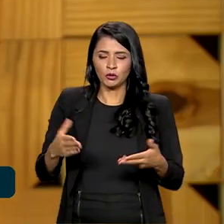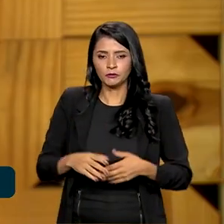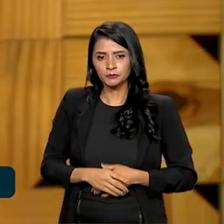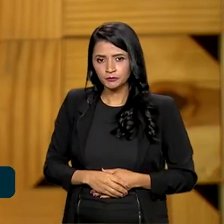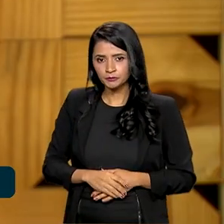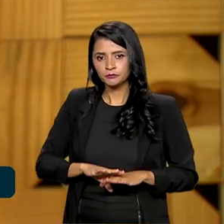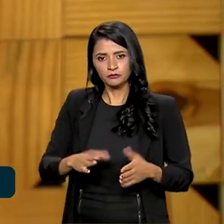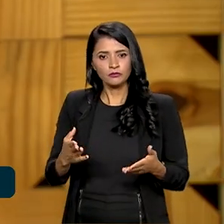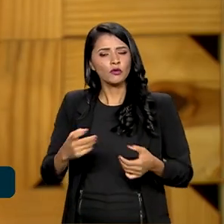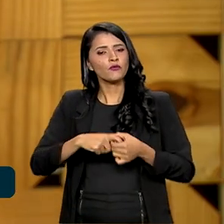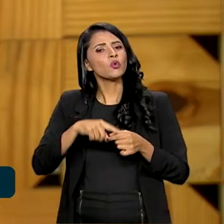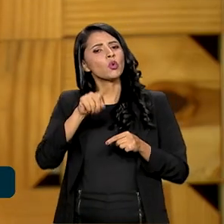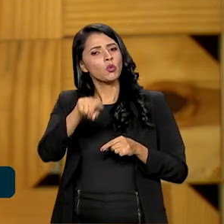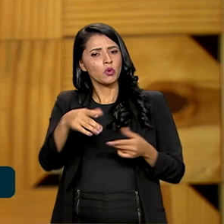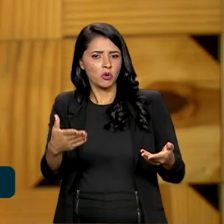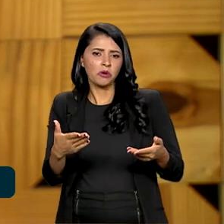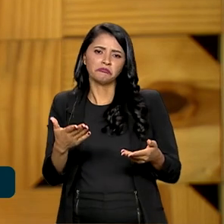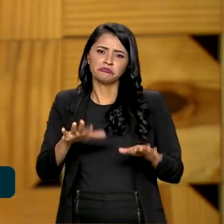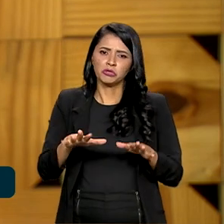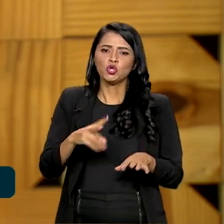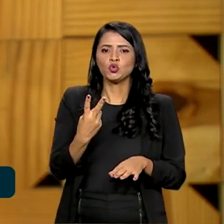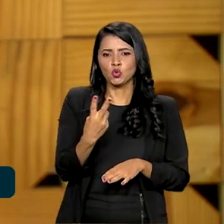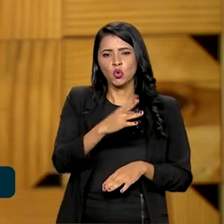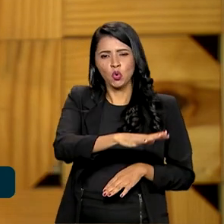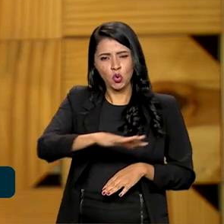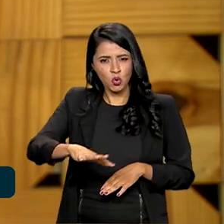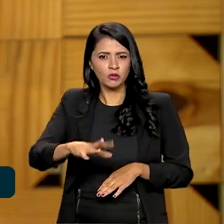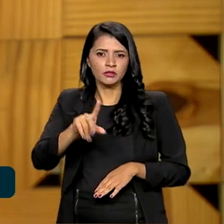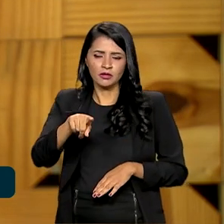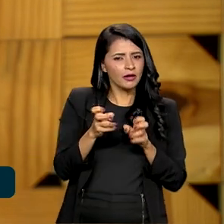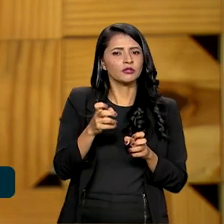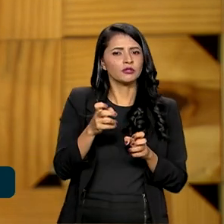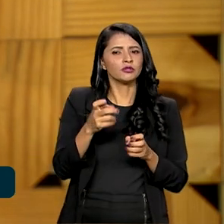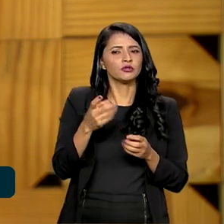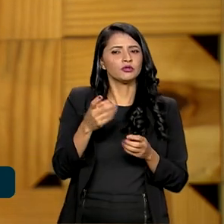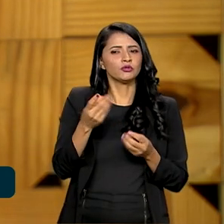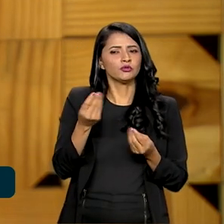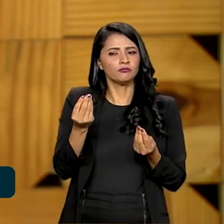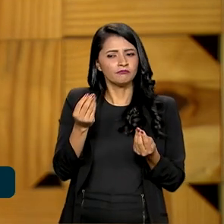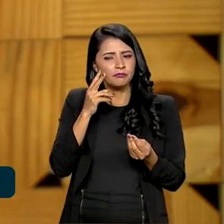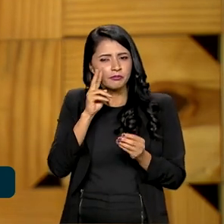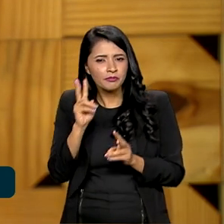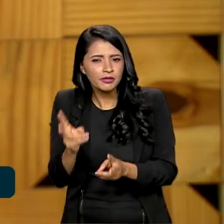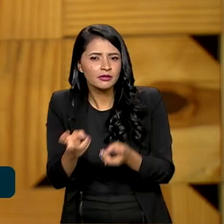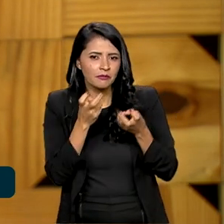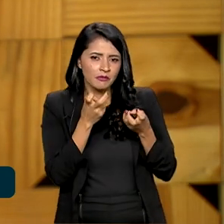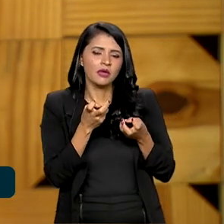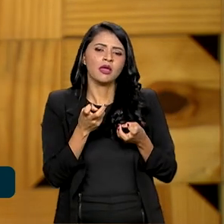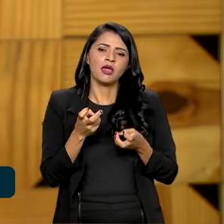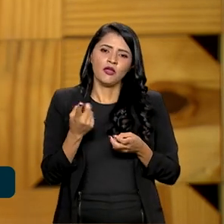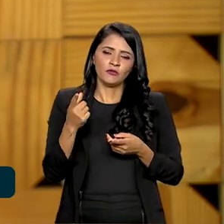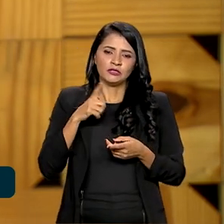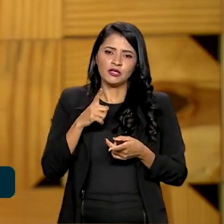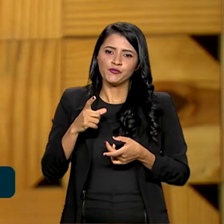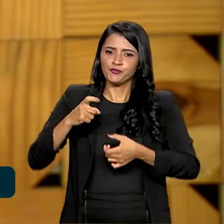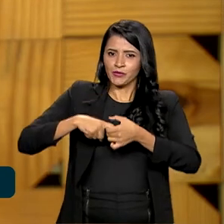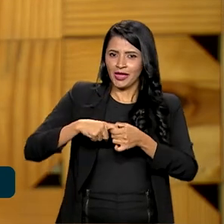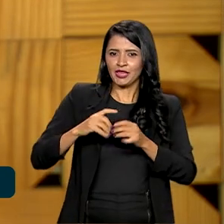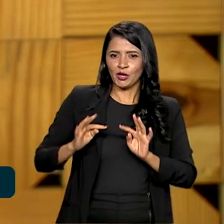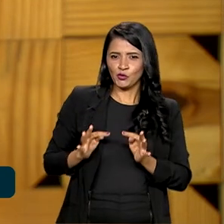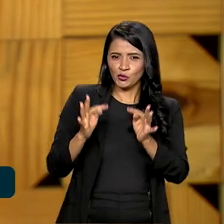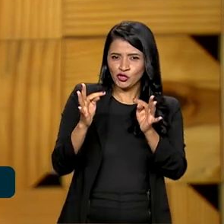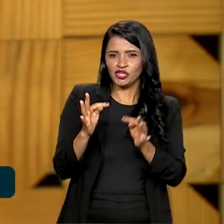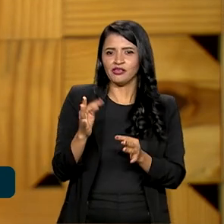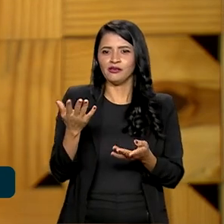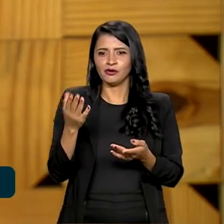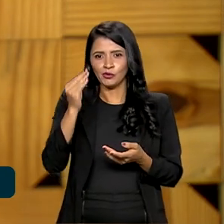retorno se dá em, pelo menos, duas frentes bem claras. Uma é você revitalizar a tecnologia e o